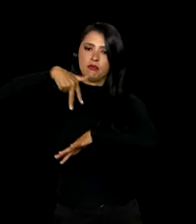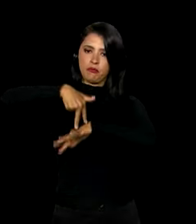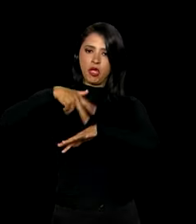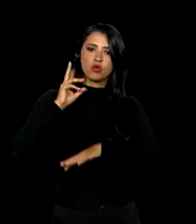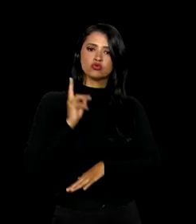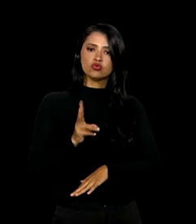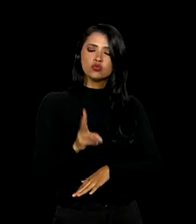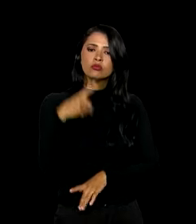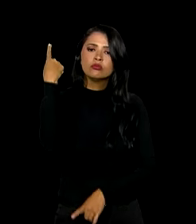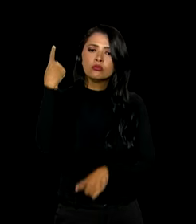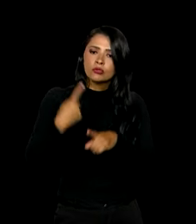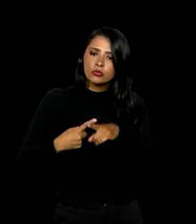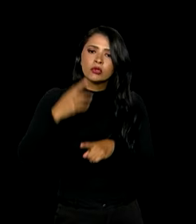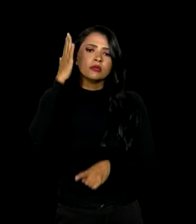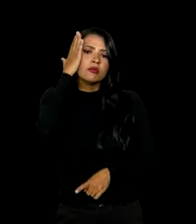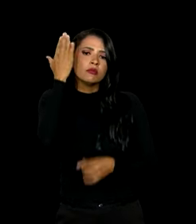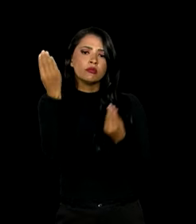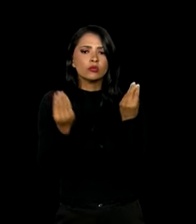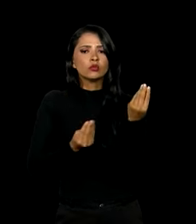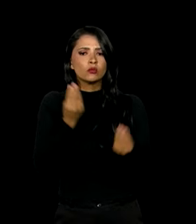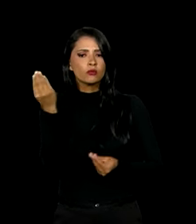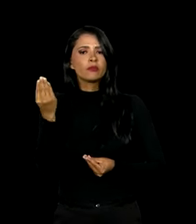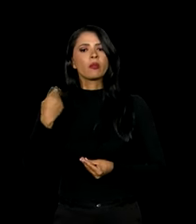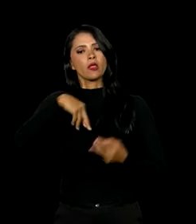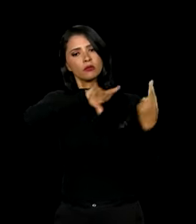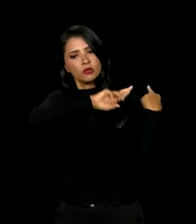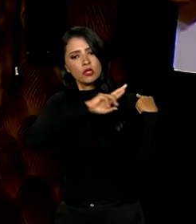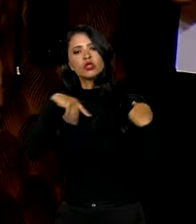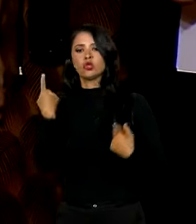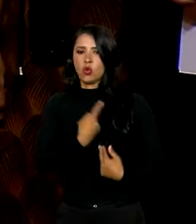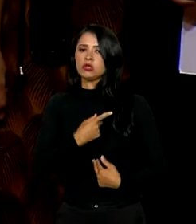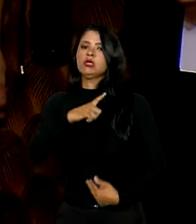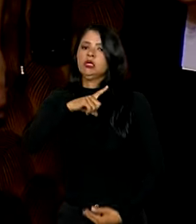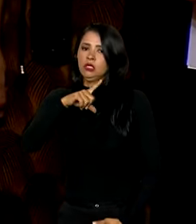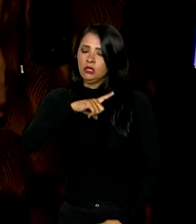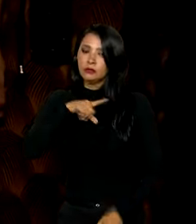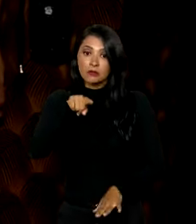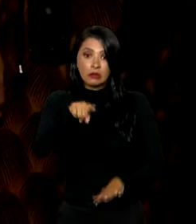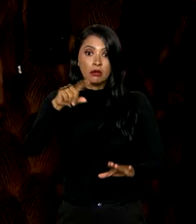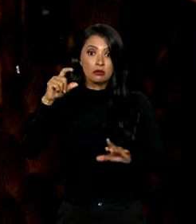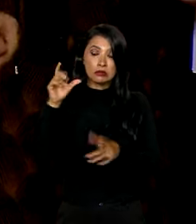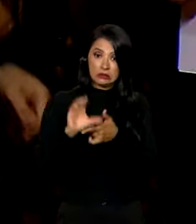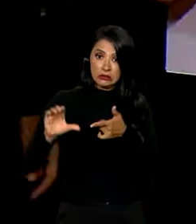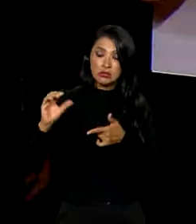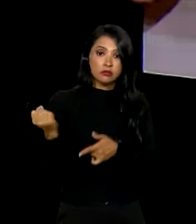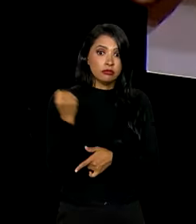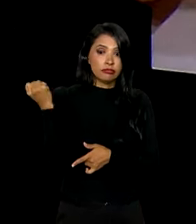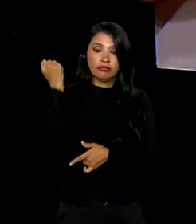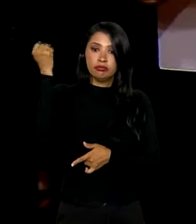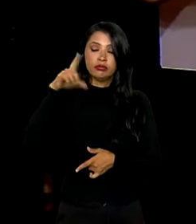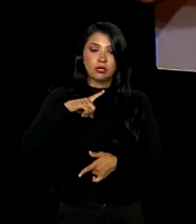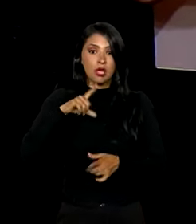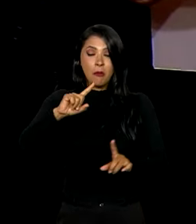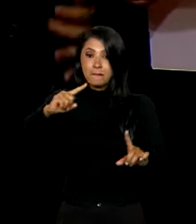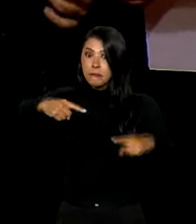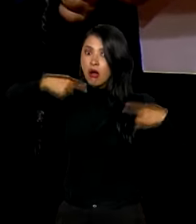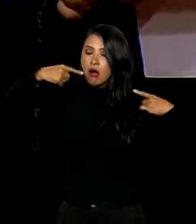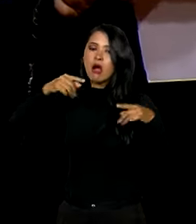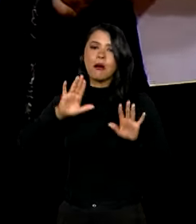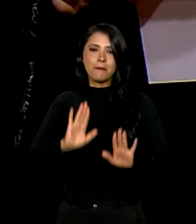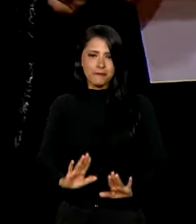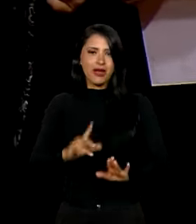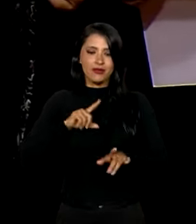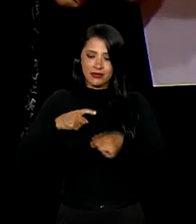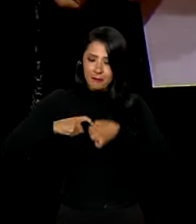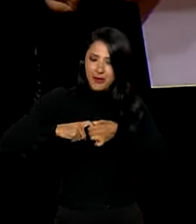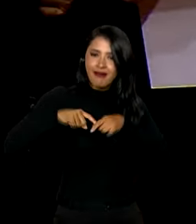porque sabemos que a nossa responsabilidade é grande. A crise foi feia, os desafios são grandes e, para isso, com esta